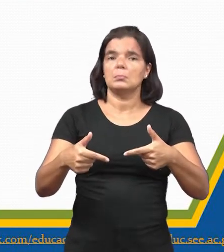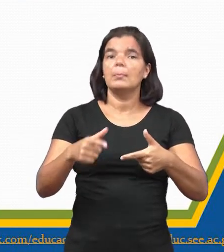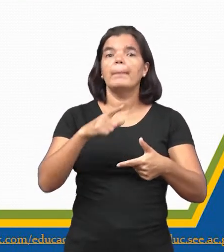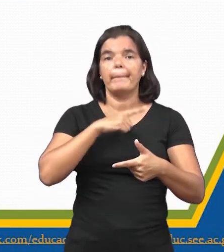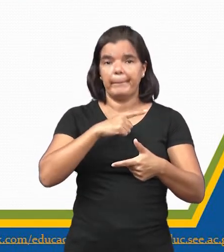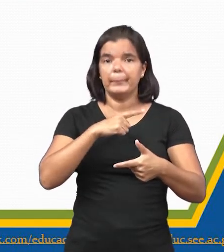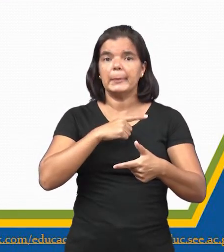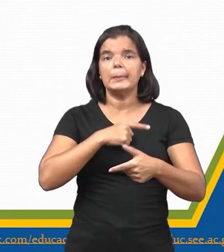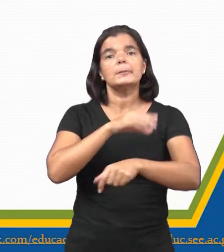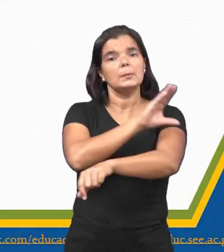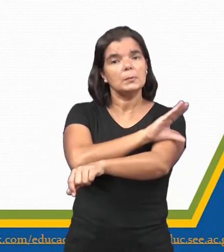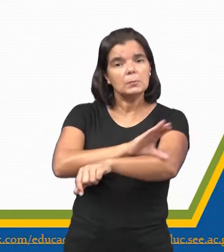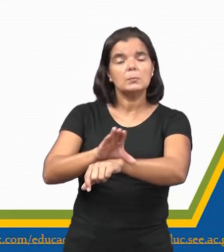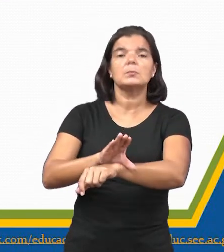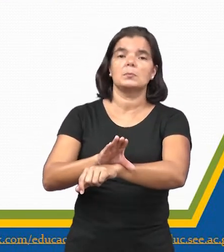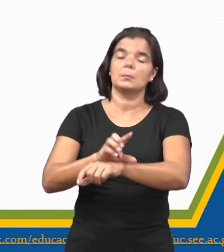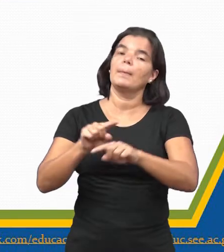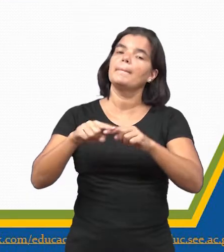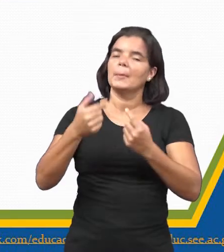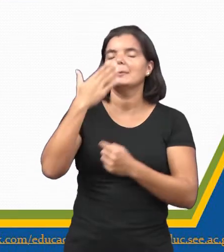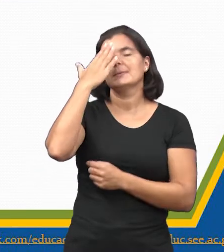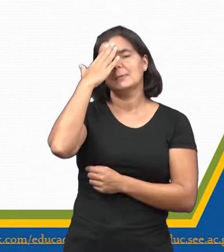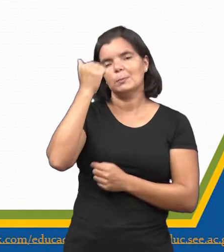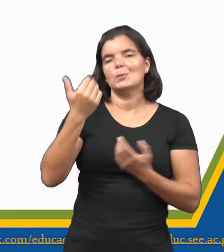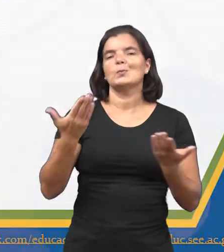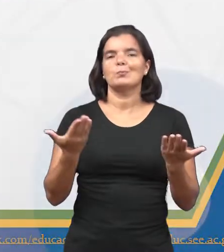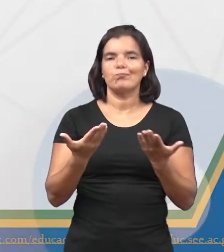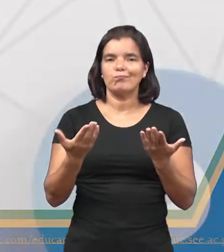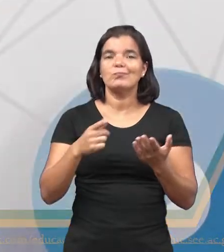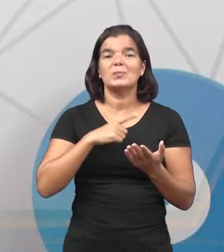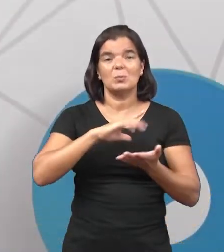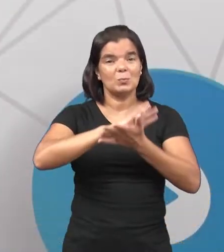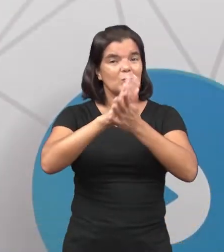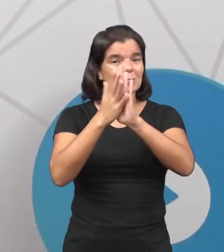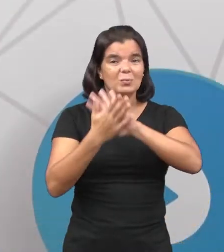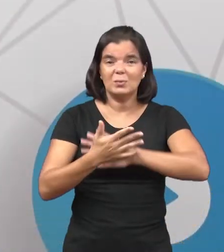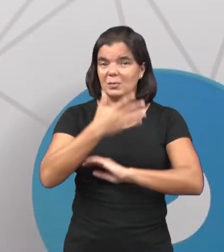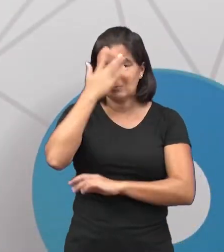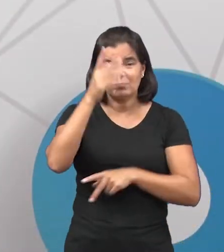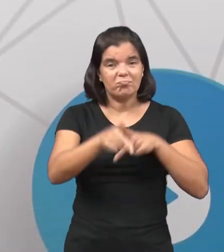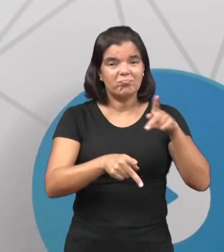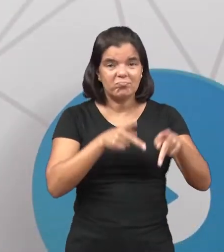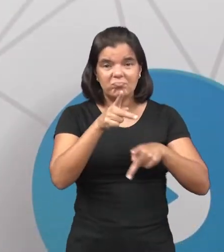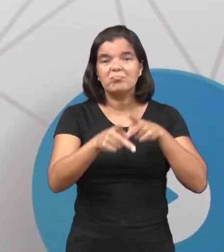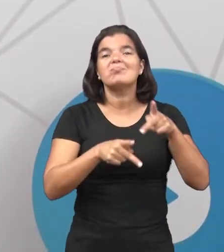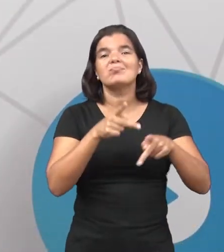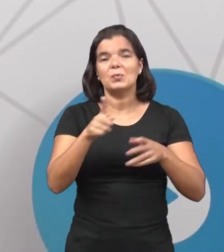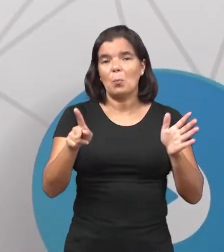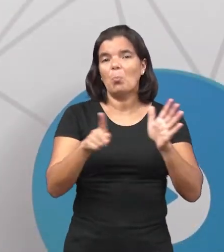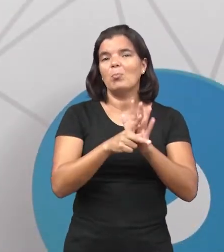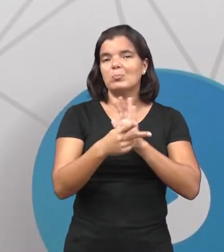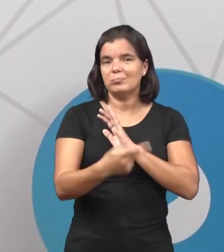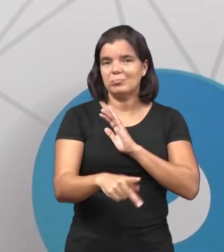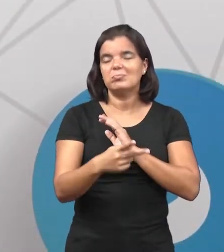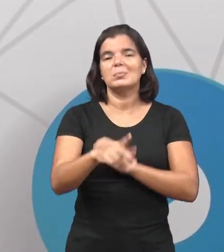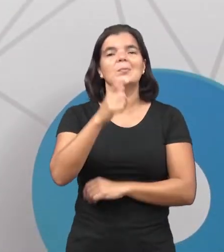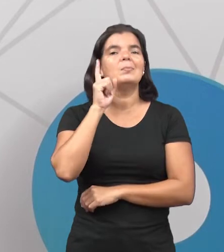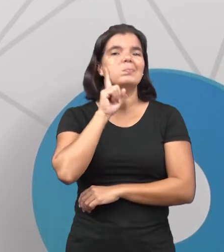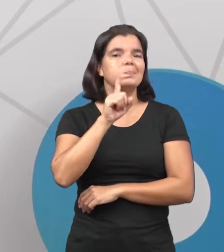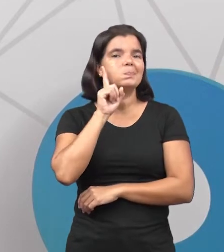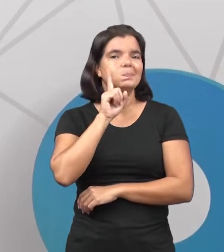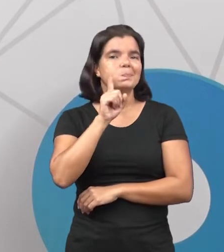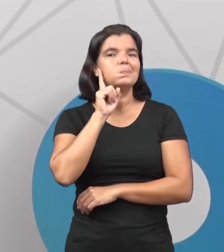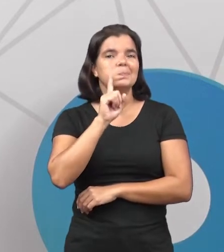manter a sua tradição. Enfim, nós sabemos que houve também um extermínio da população originária nos Estados